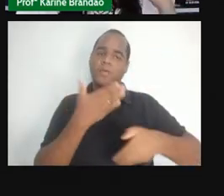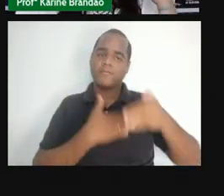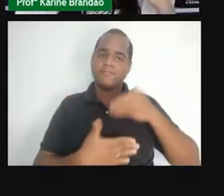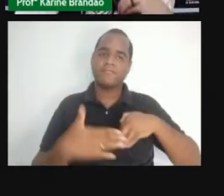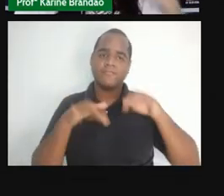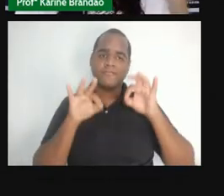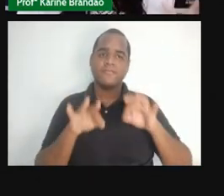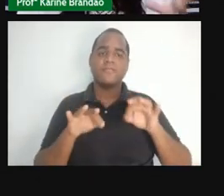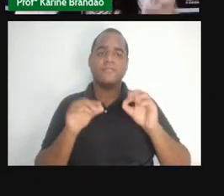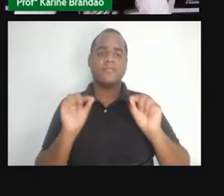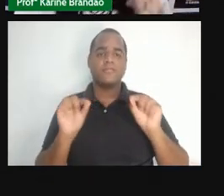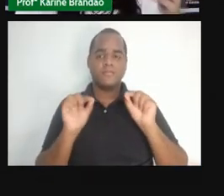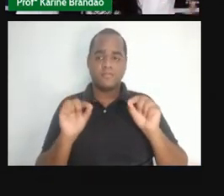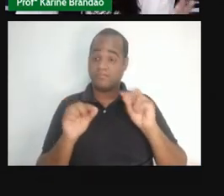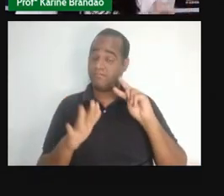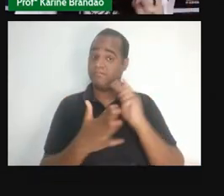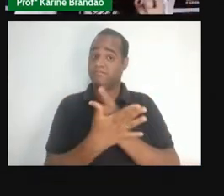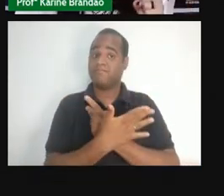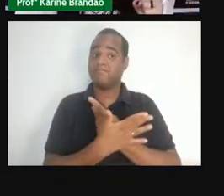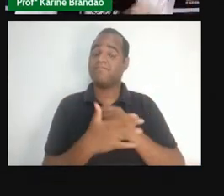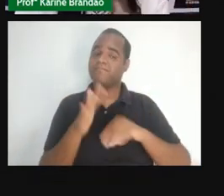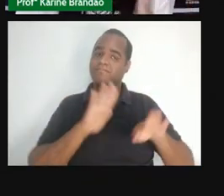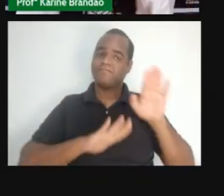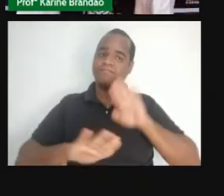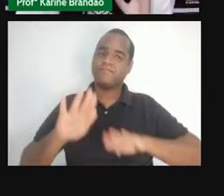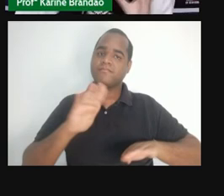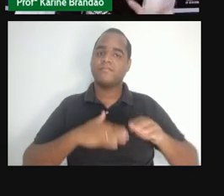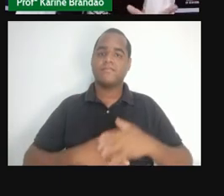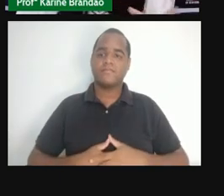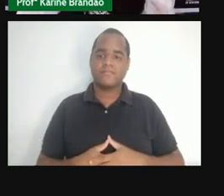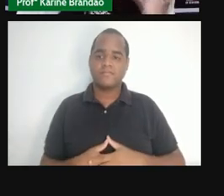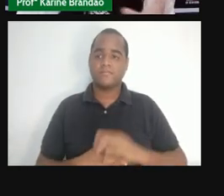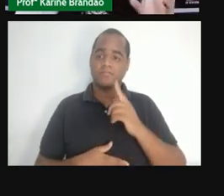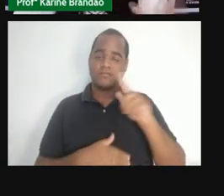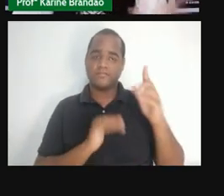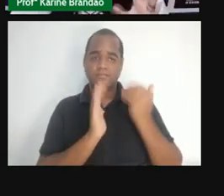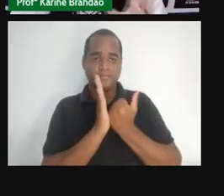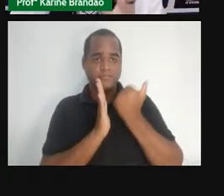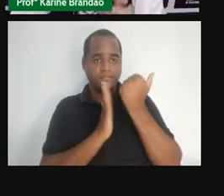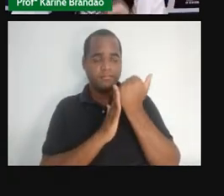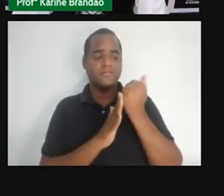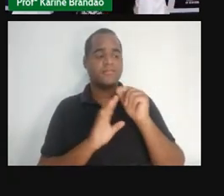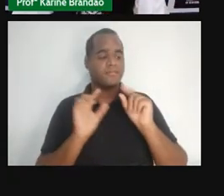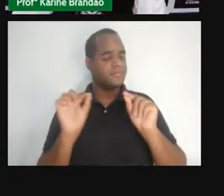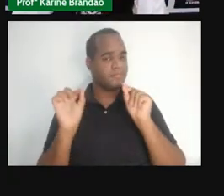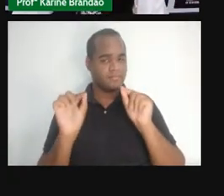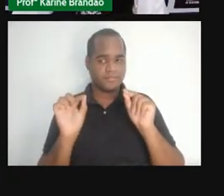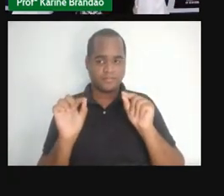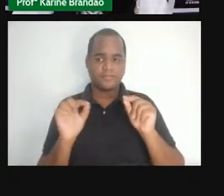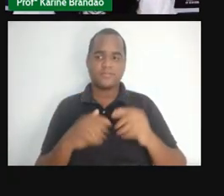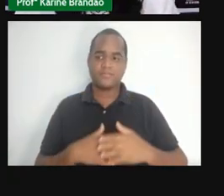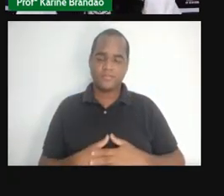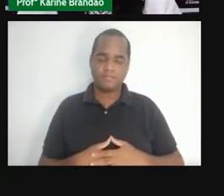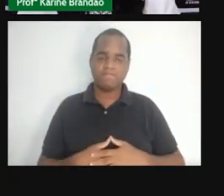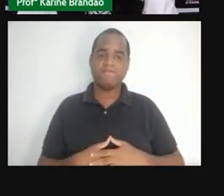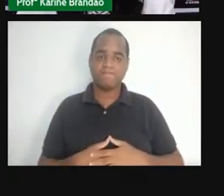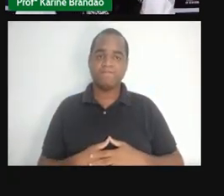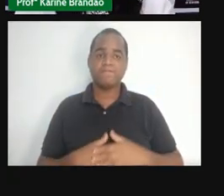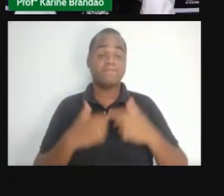com essas questões que tem sempre, nunca, né, jamais. Mas, cuidado, normalmente elas são a alternativa errada.